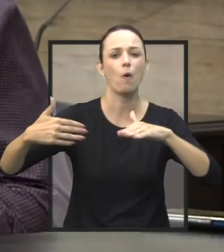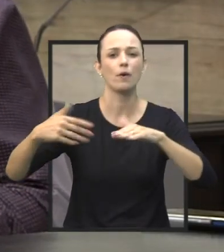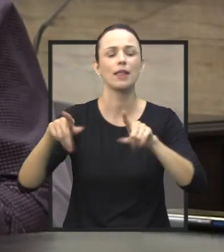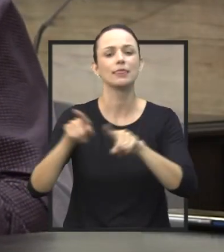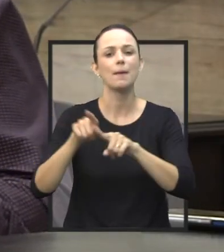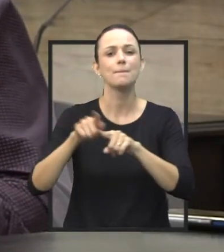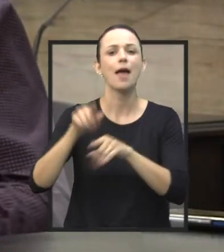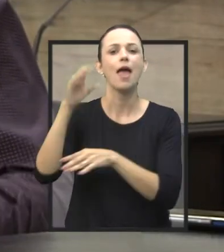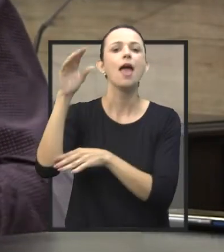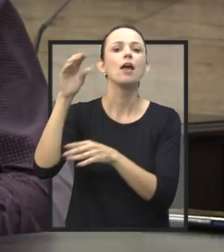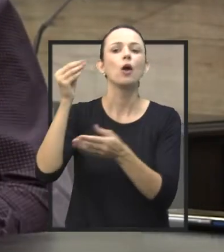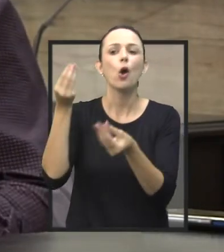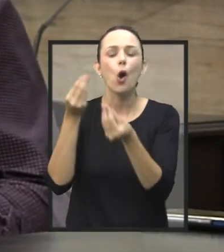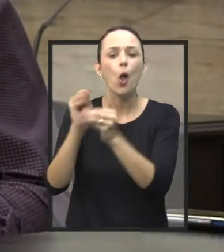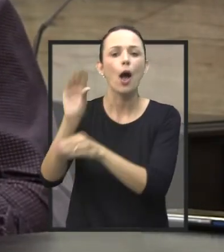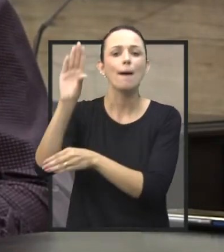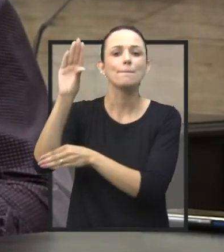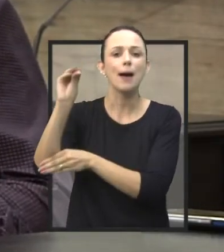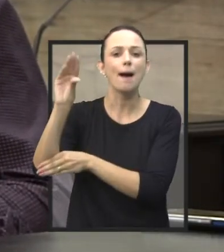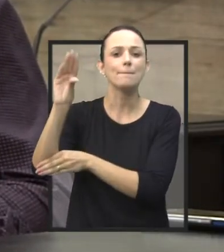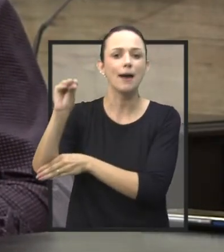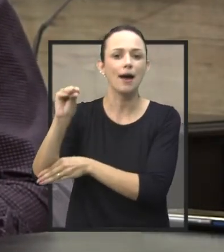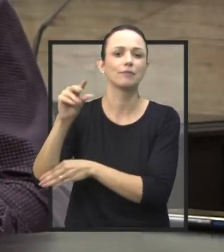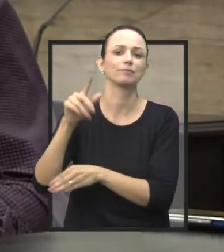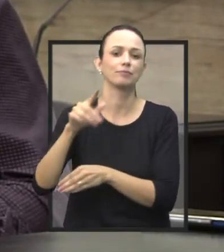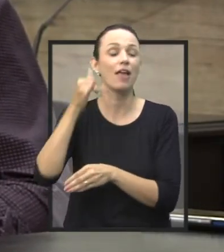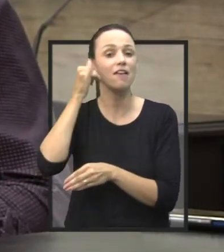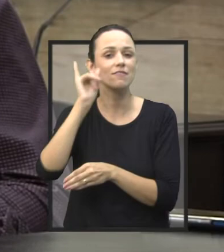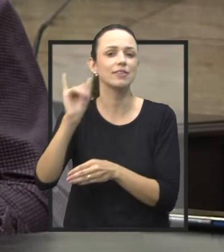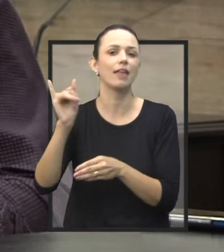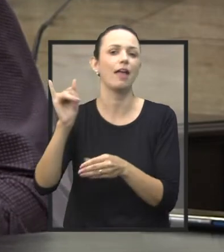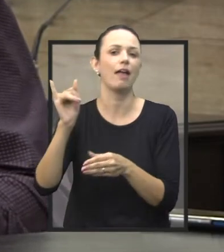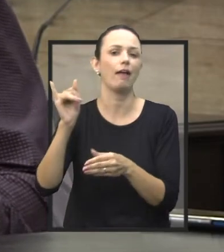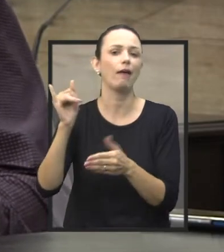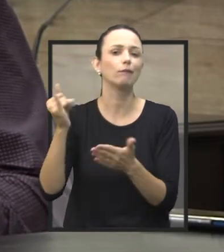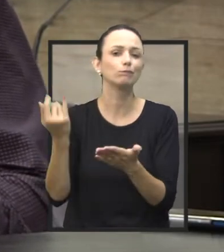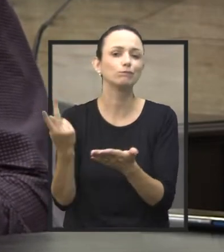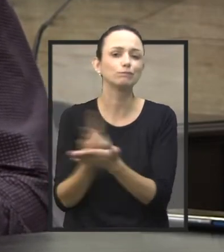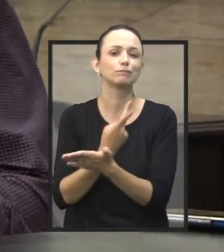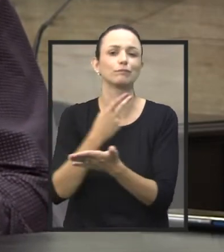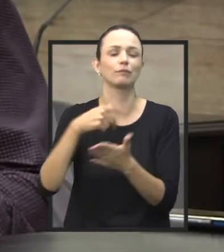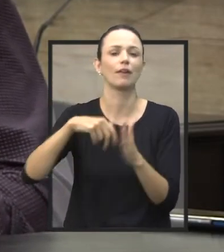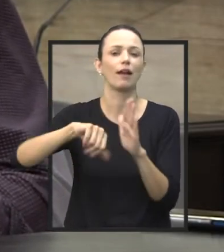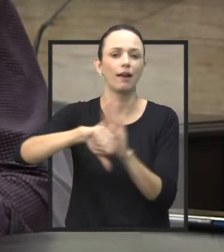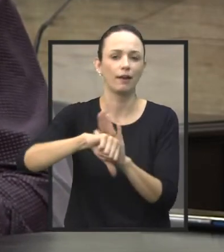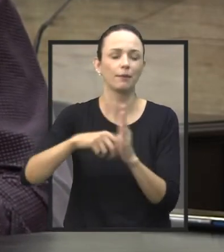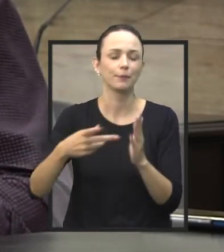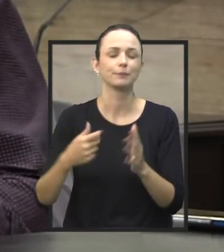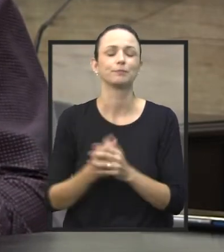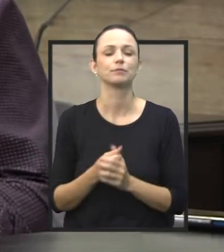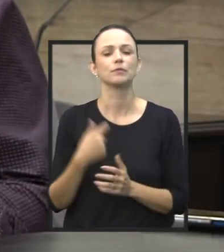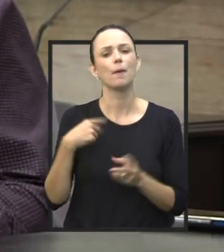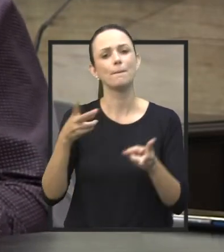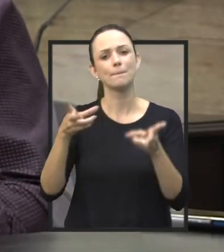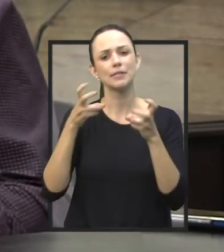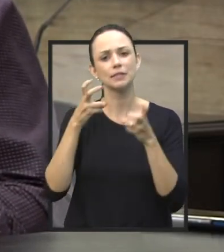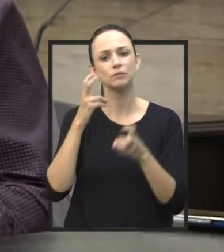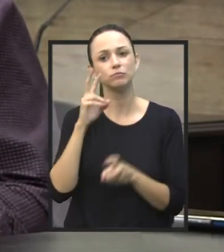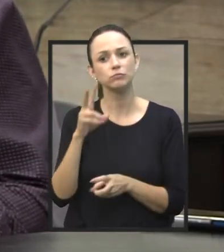radares na cidade para que possa coibir determinadas infrações de trânsito. Mas o que nós percebemos ali, que daria para